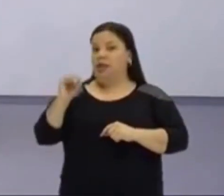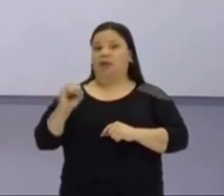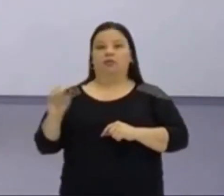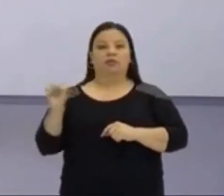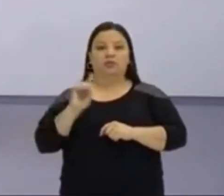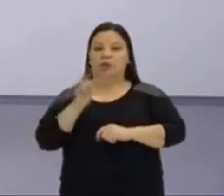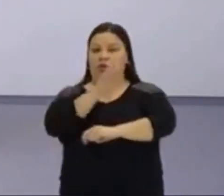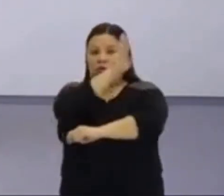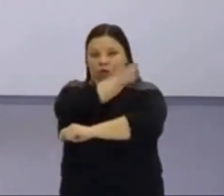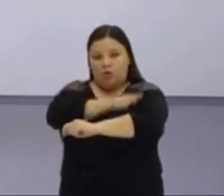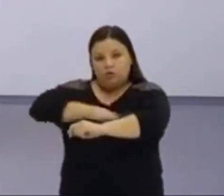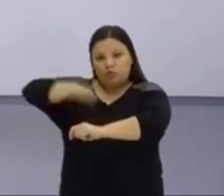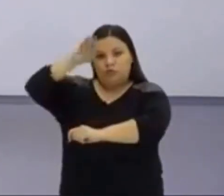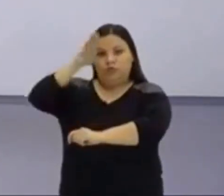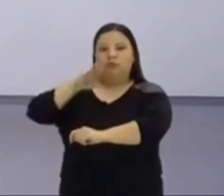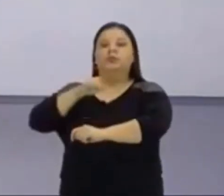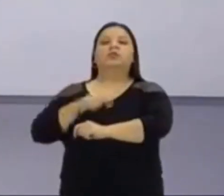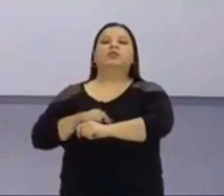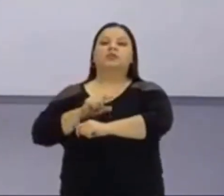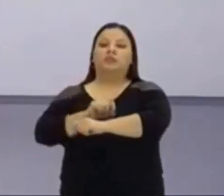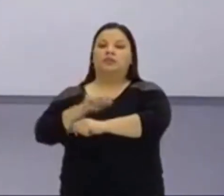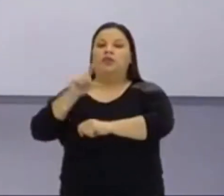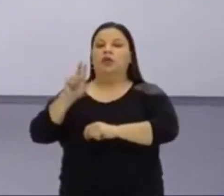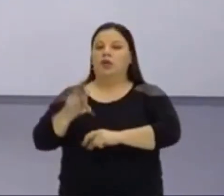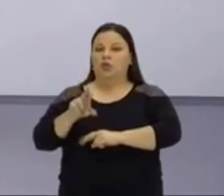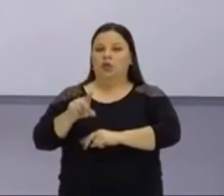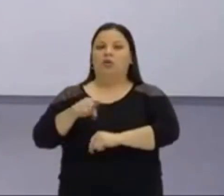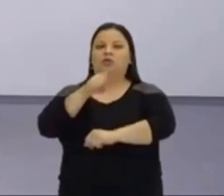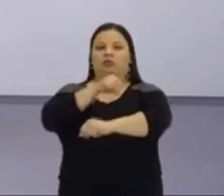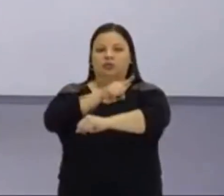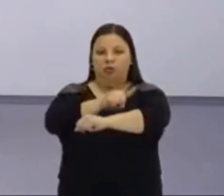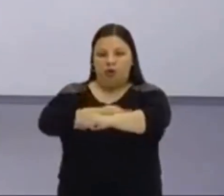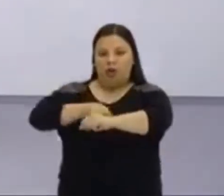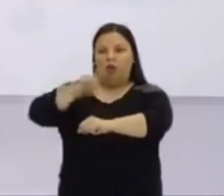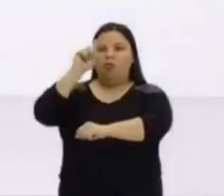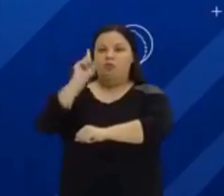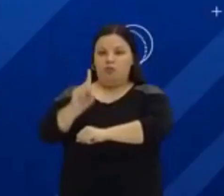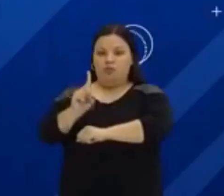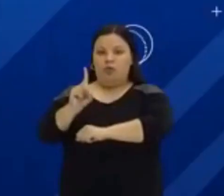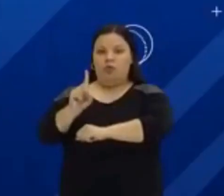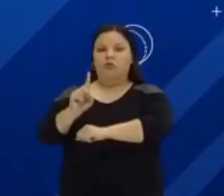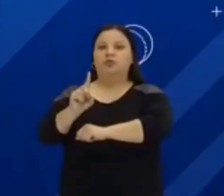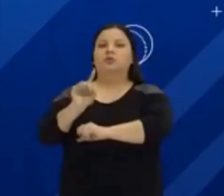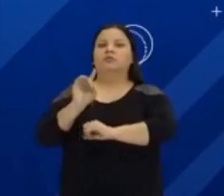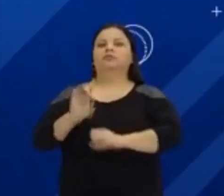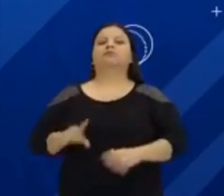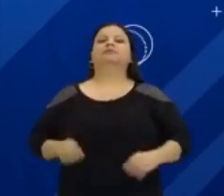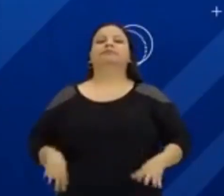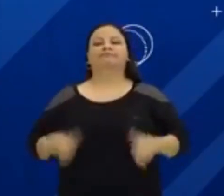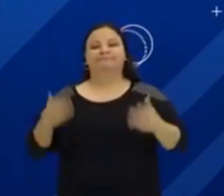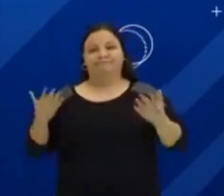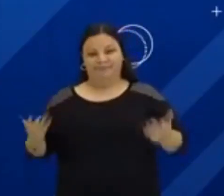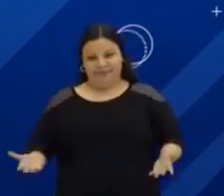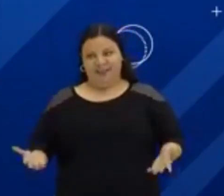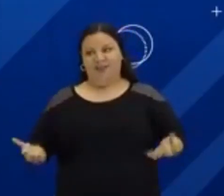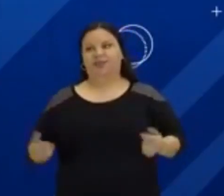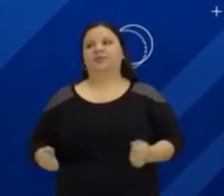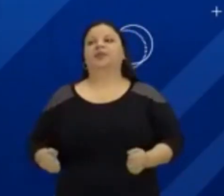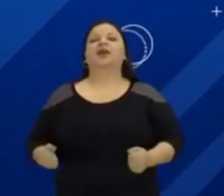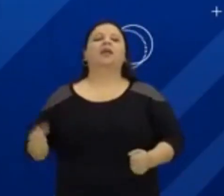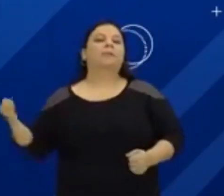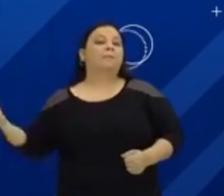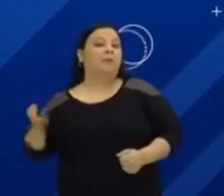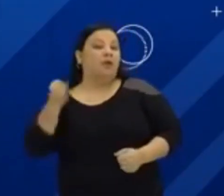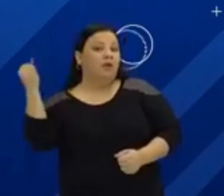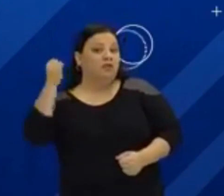é só um ponto um ponto e se for maior que zero toca em dois pontos como vocês viram no exemplo aqui gente nós sabemos da importância de aprender